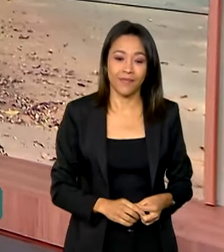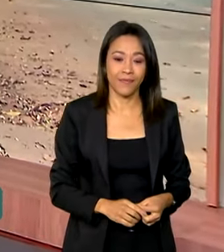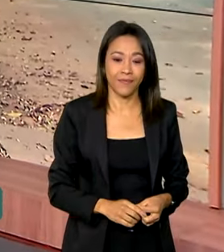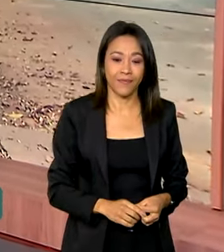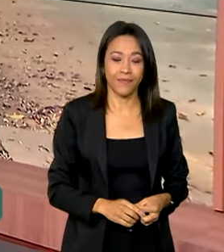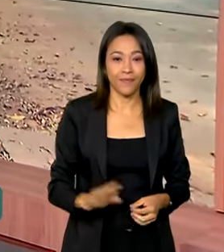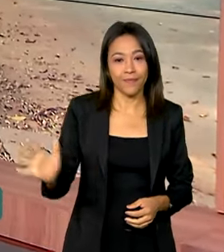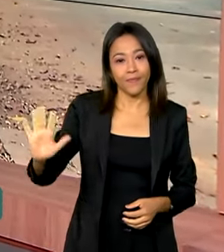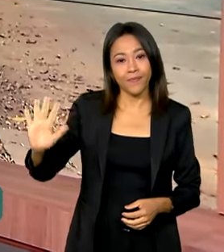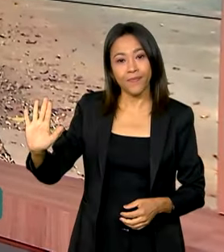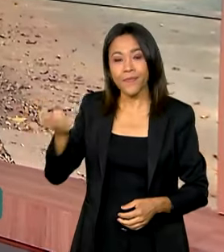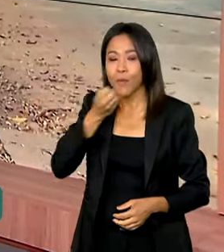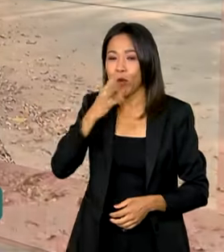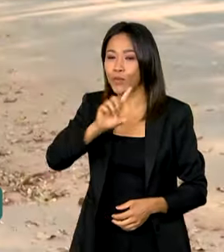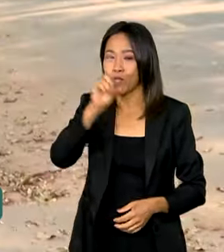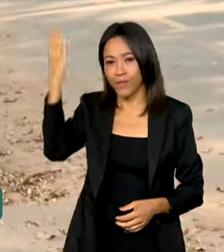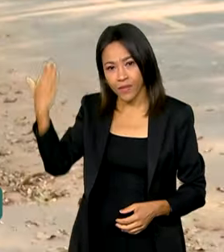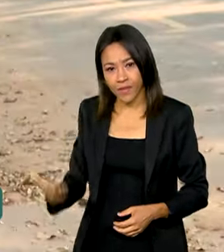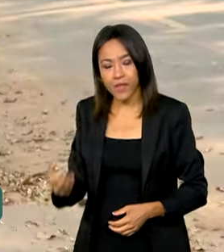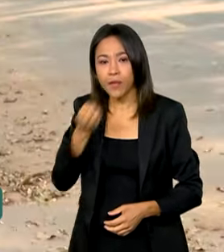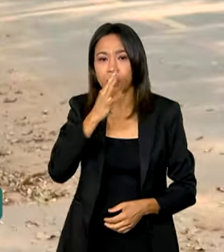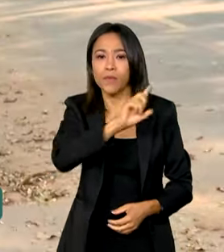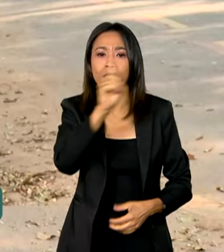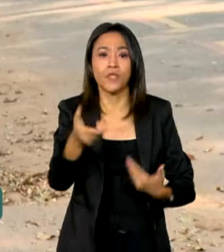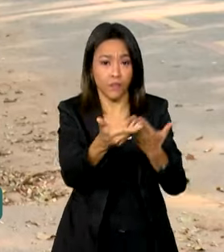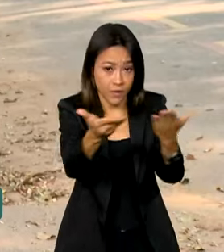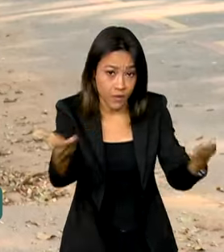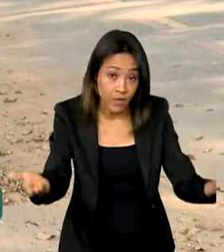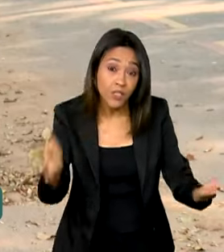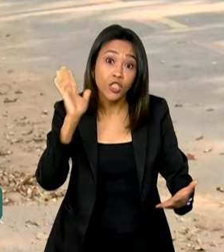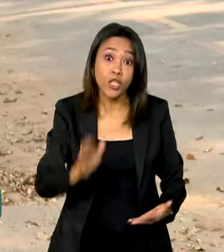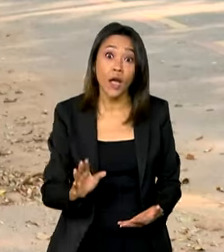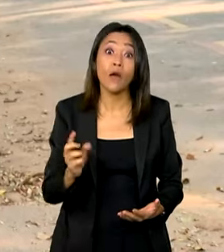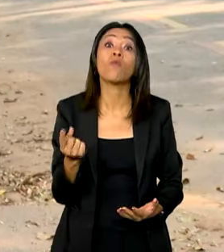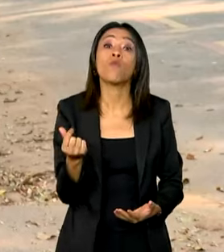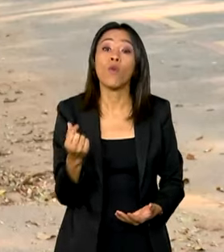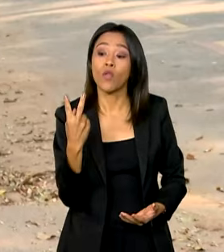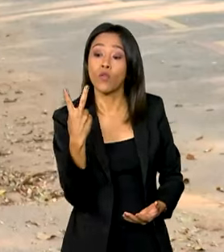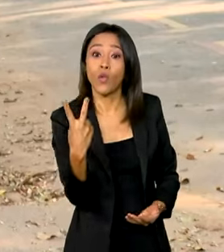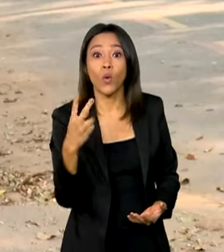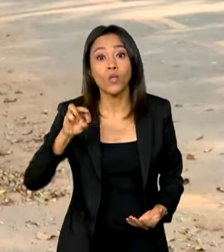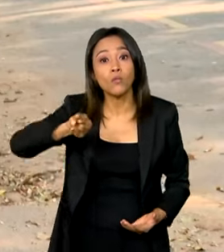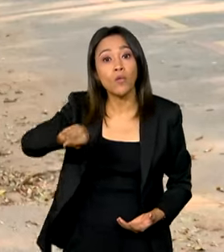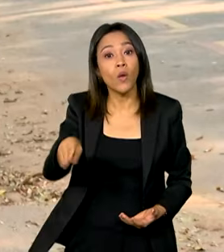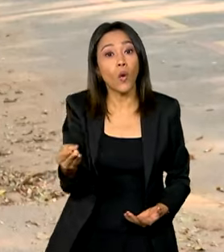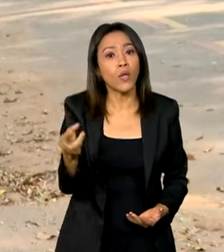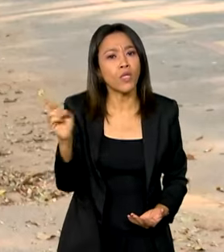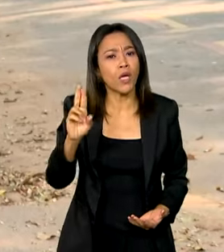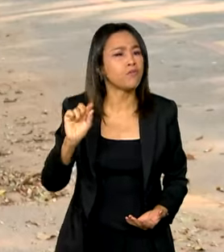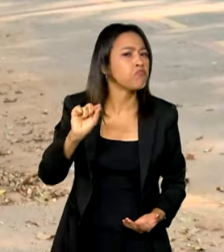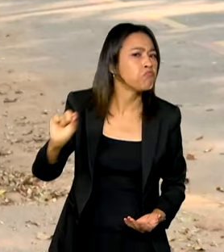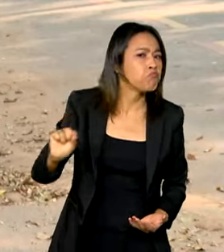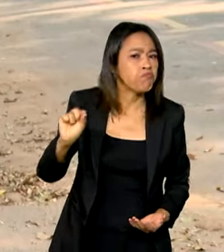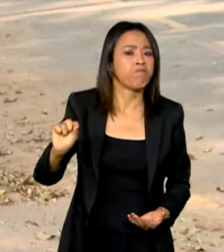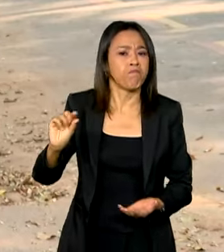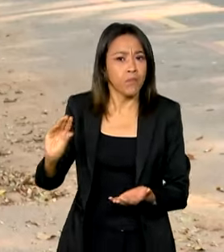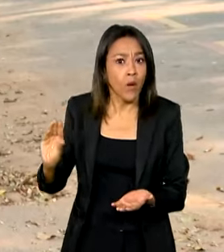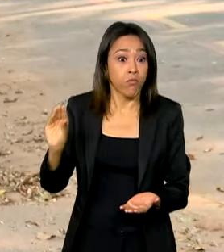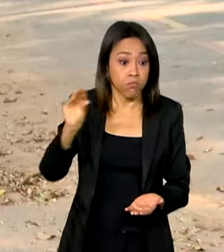Oi, Vanessa. Bom dia a você, bom dia a todos. São 2 milhões de reais para contemplar até